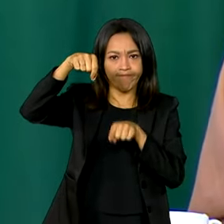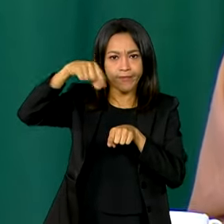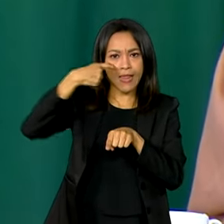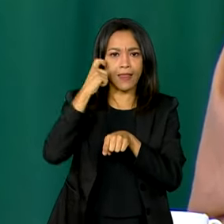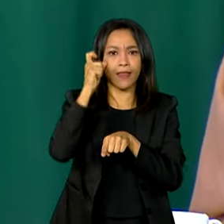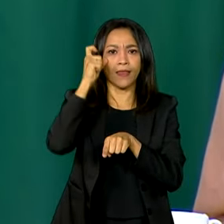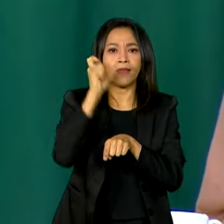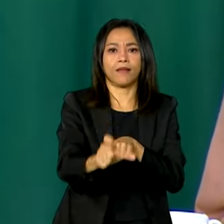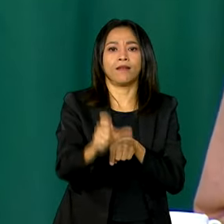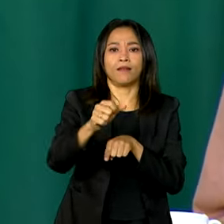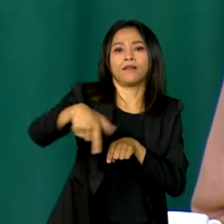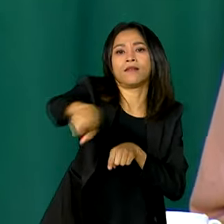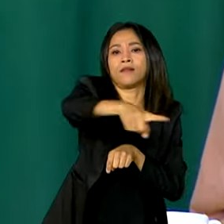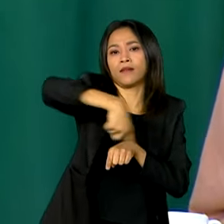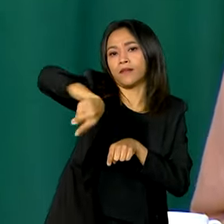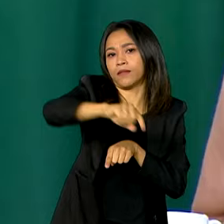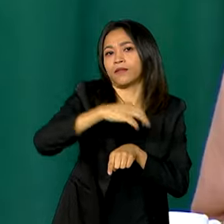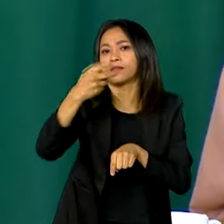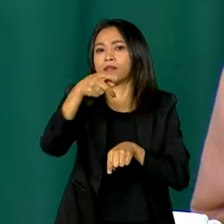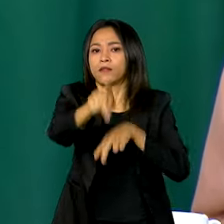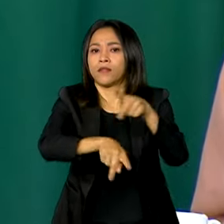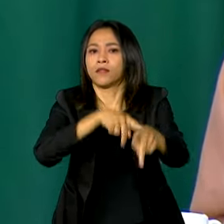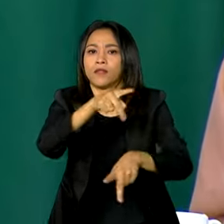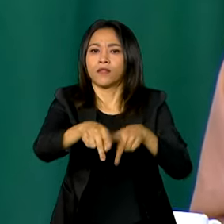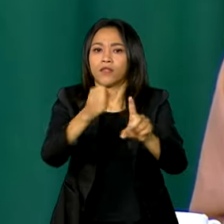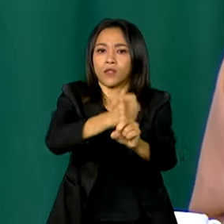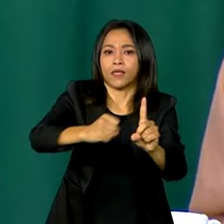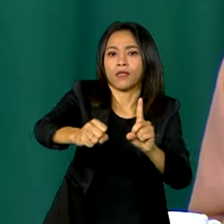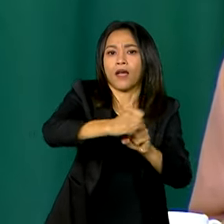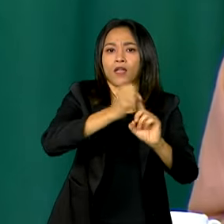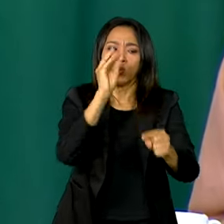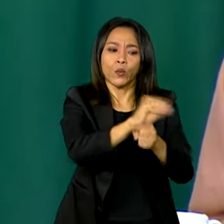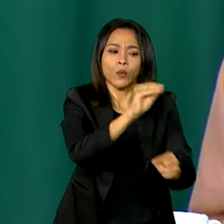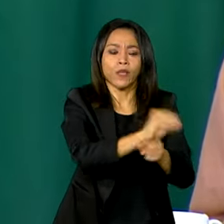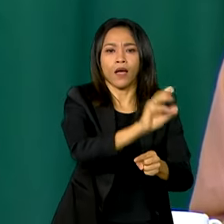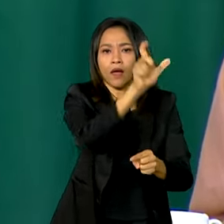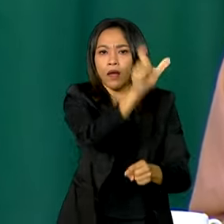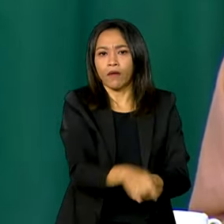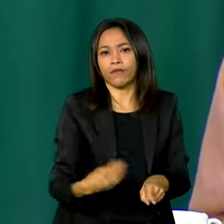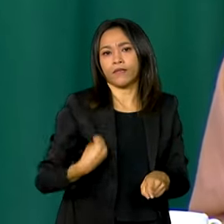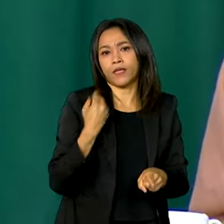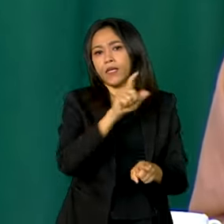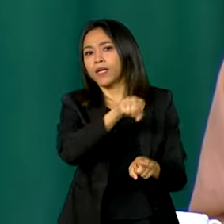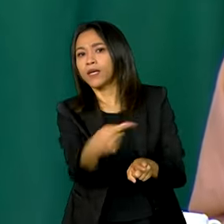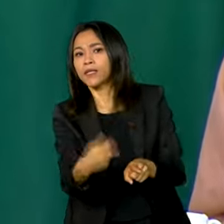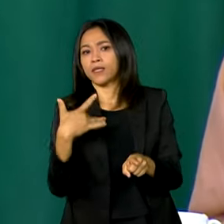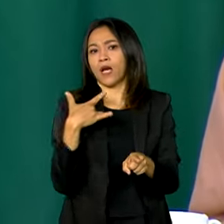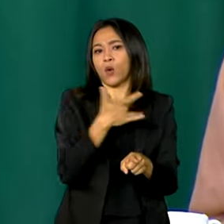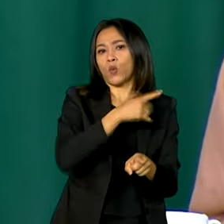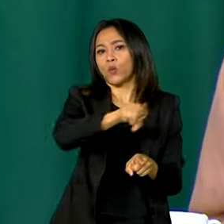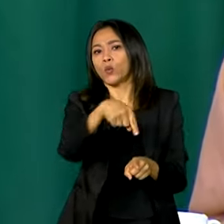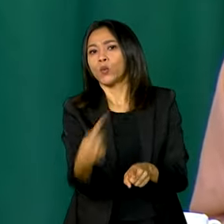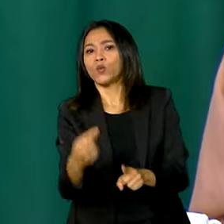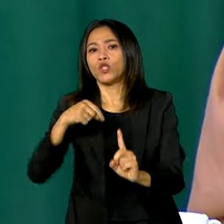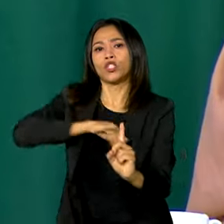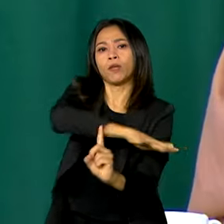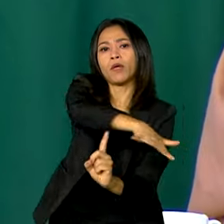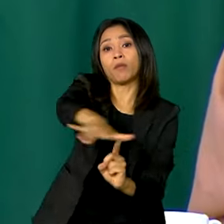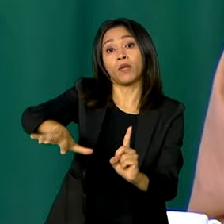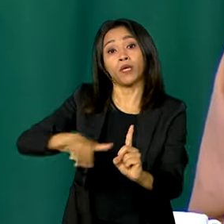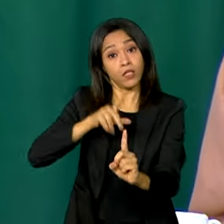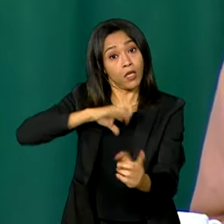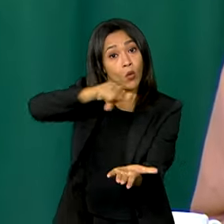interesse público, que é preservar a vida, a saúde, o meio ambiente, ter compromisso com as